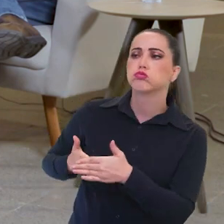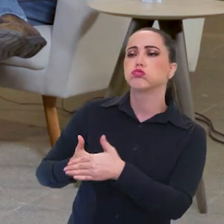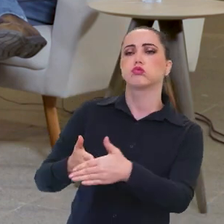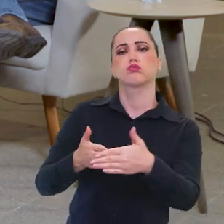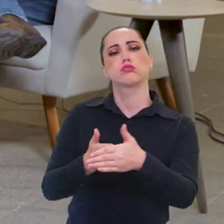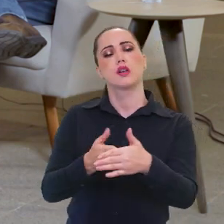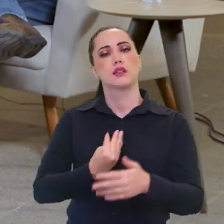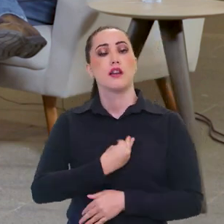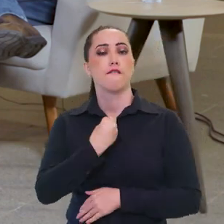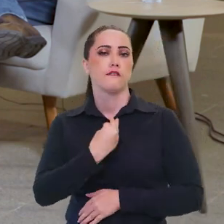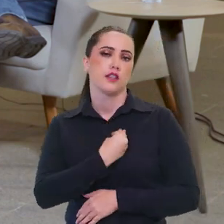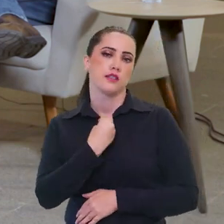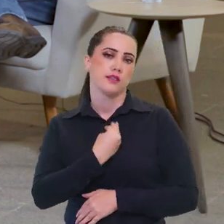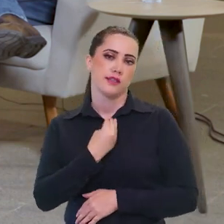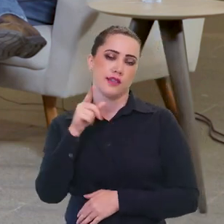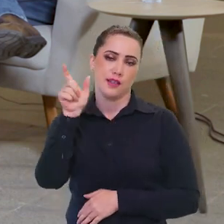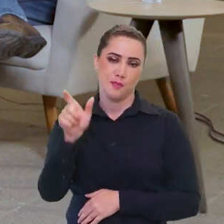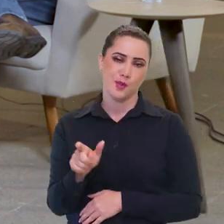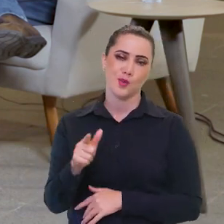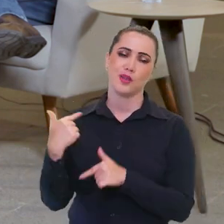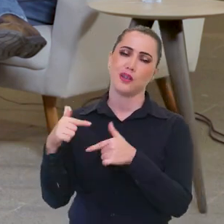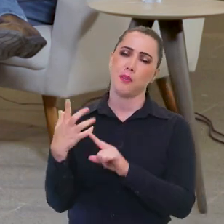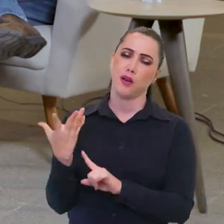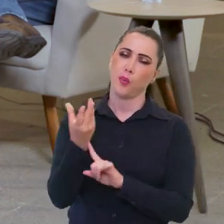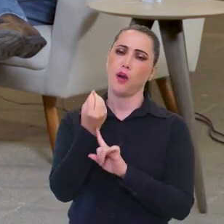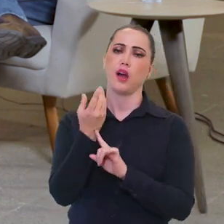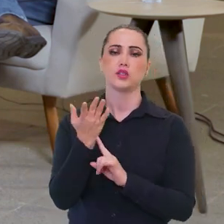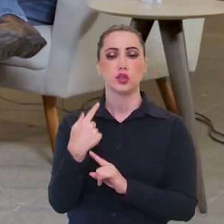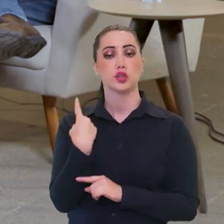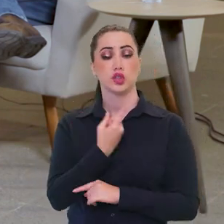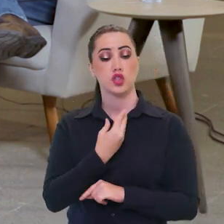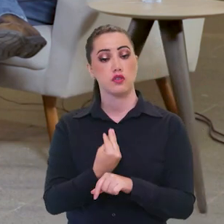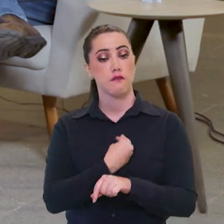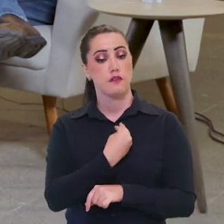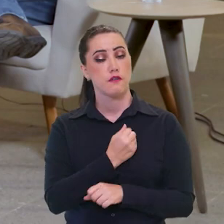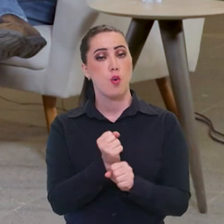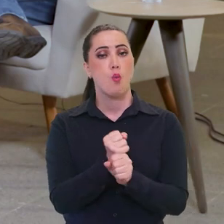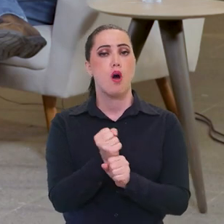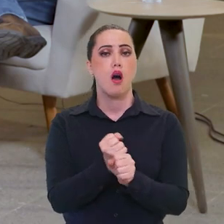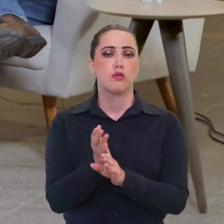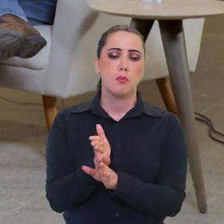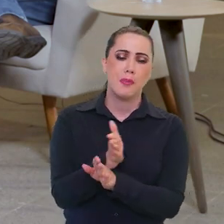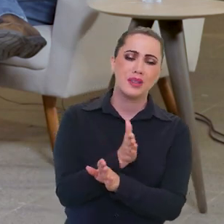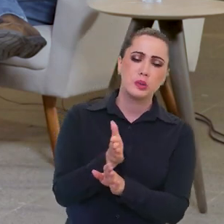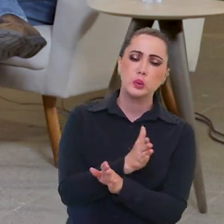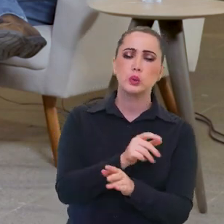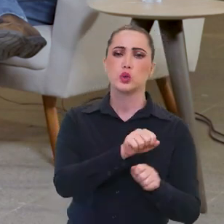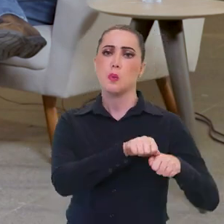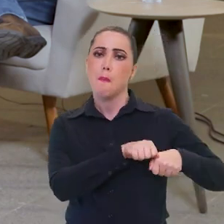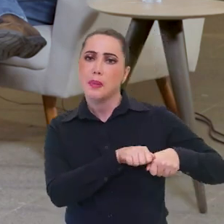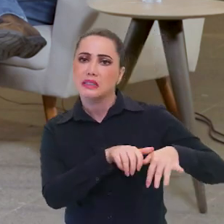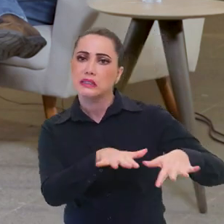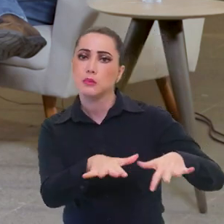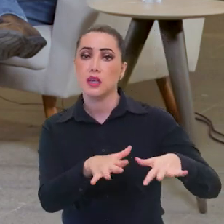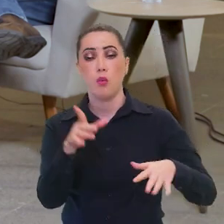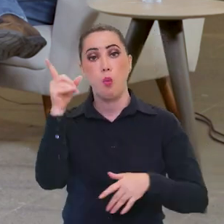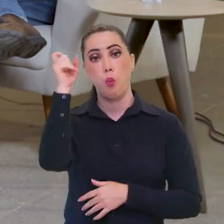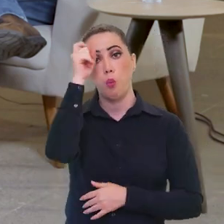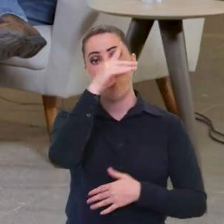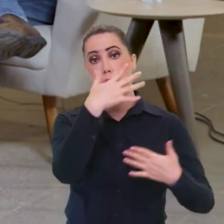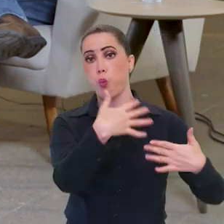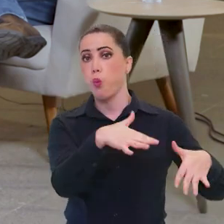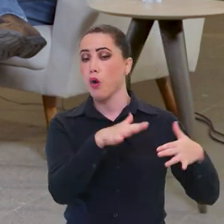artista. A gente passou por anos aí de pandemia que foram bastante escassos e restritos para a classe